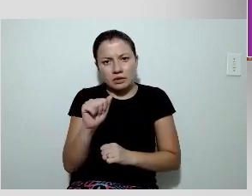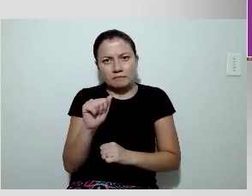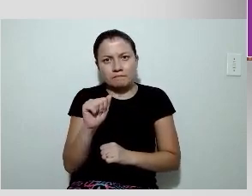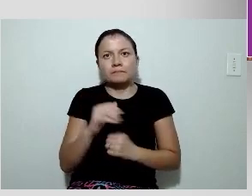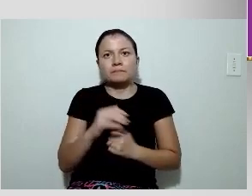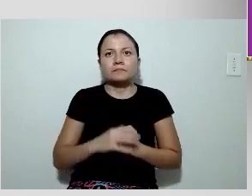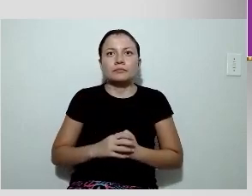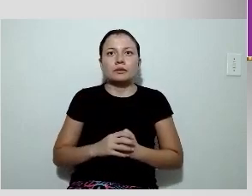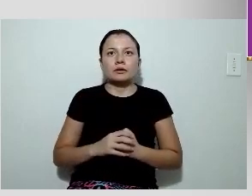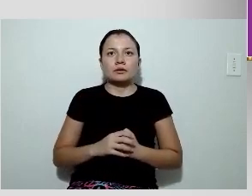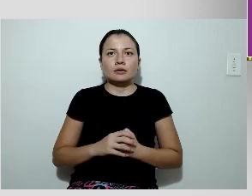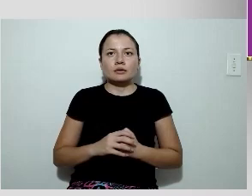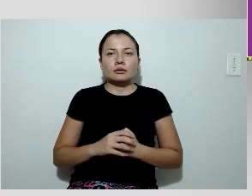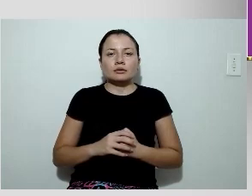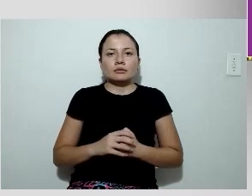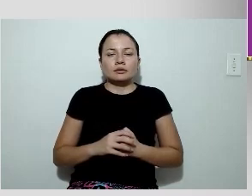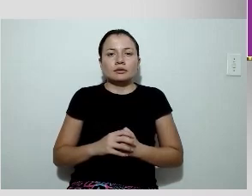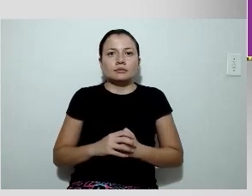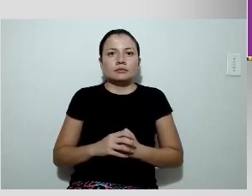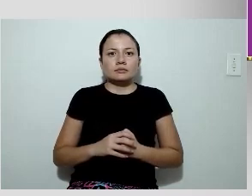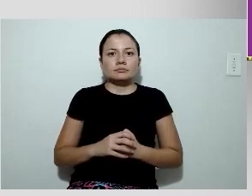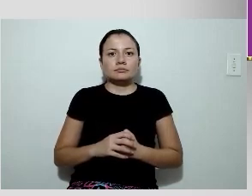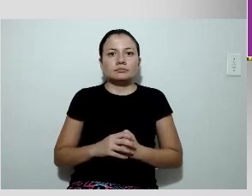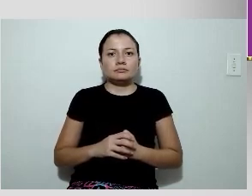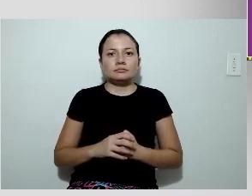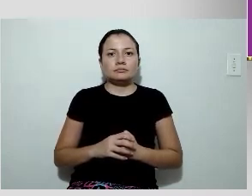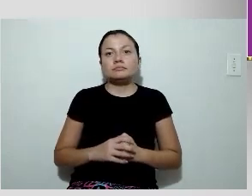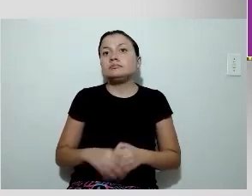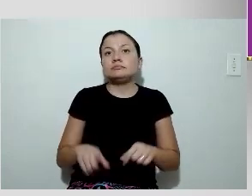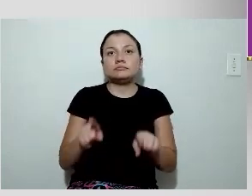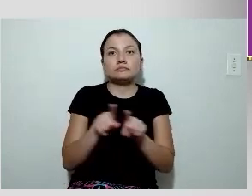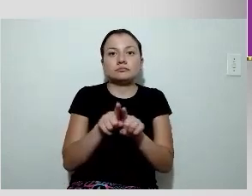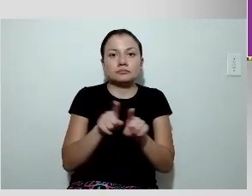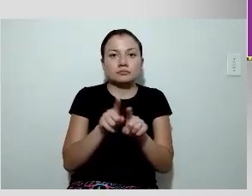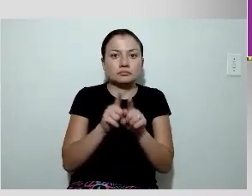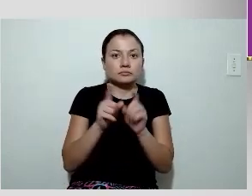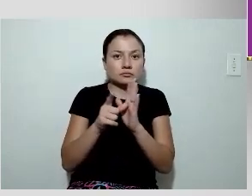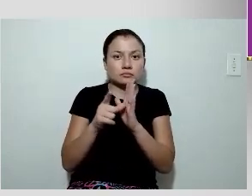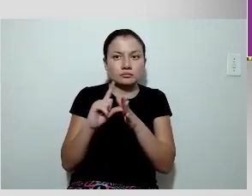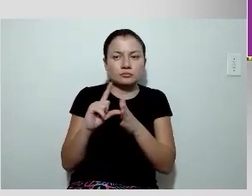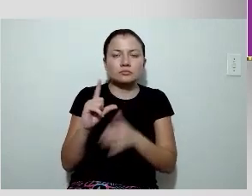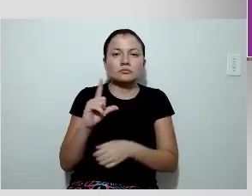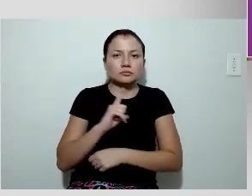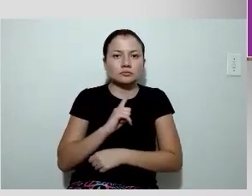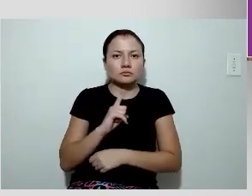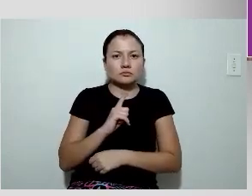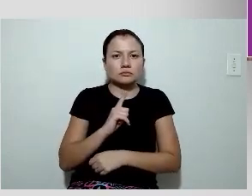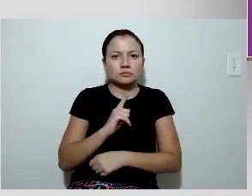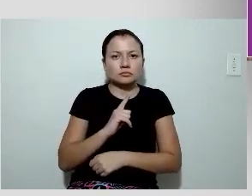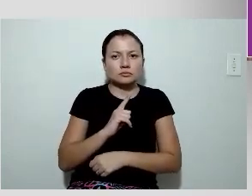Na parede anterior, existe uma